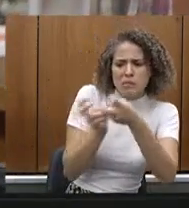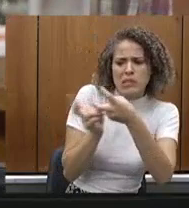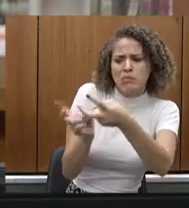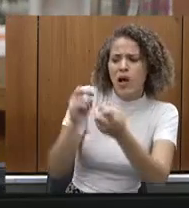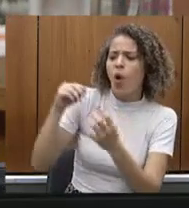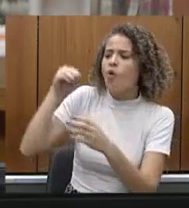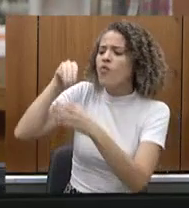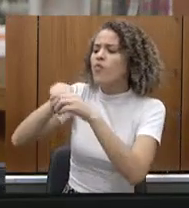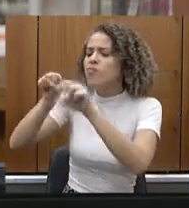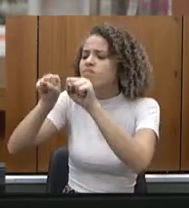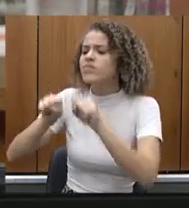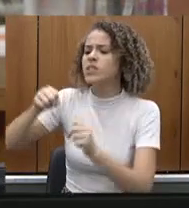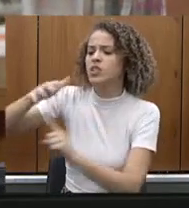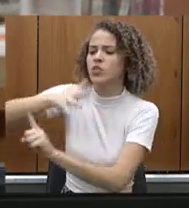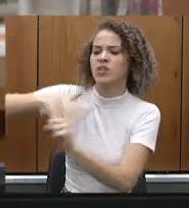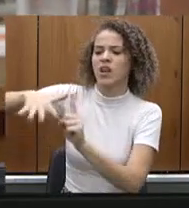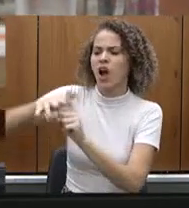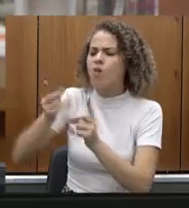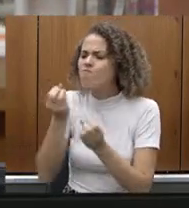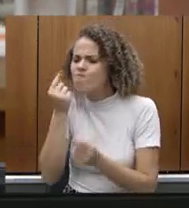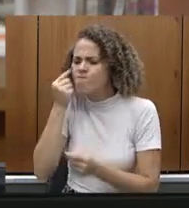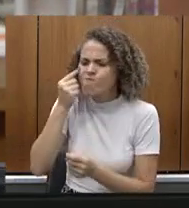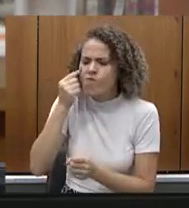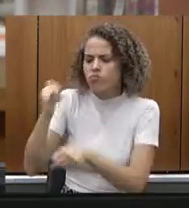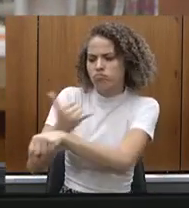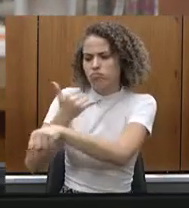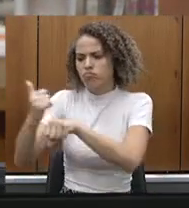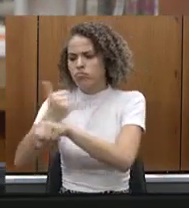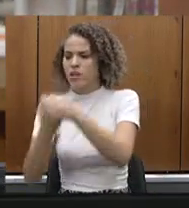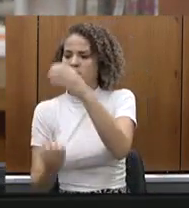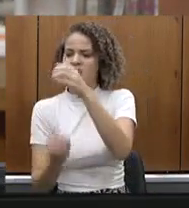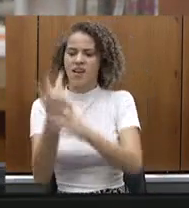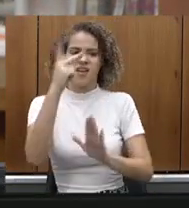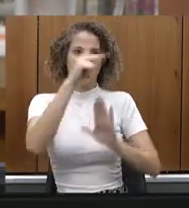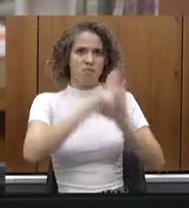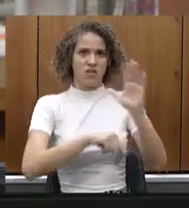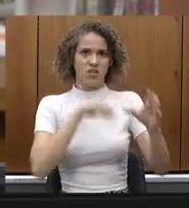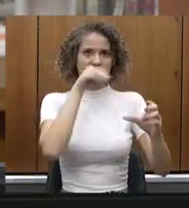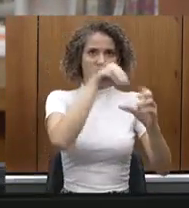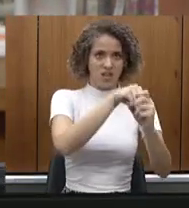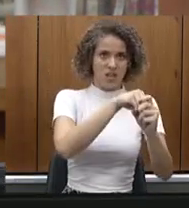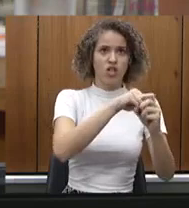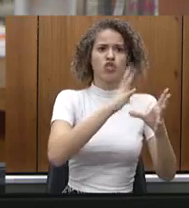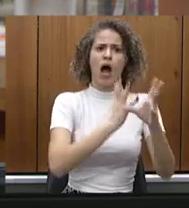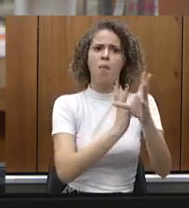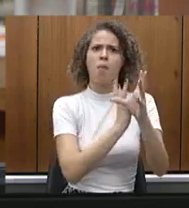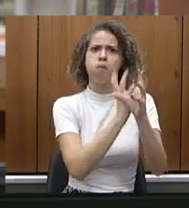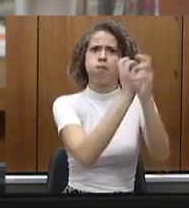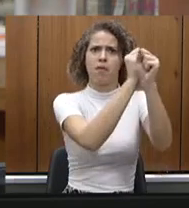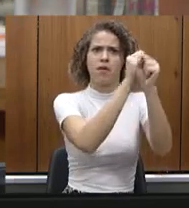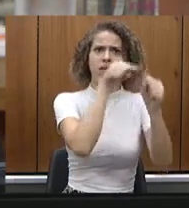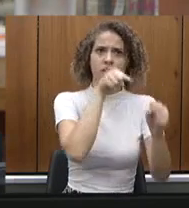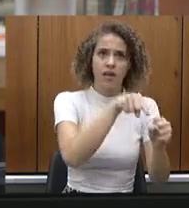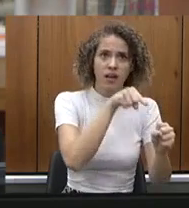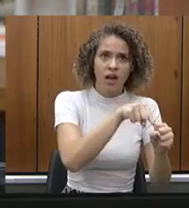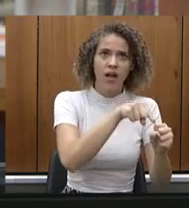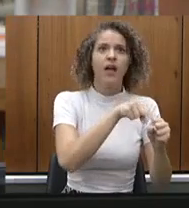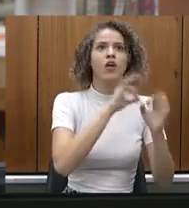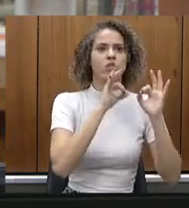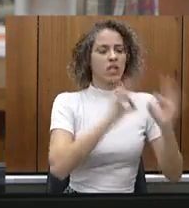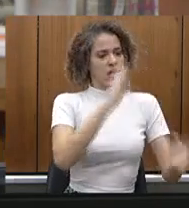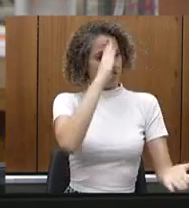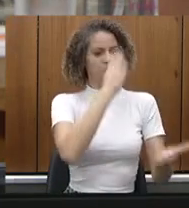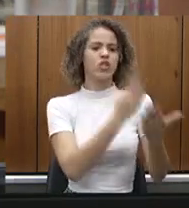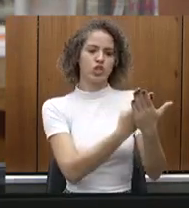esse novo programa que o Opera Mais, e a gente está batendo um recorde de cirurgias eletivas, esse ano nós vamos bater esse recorde de